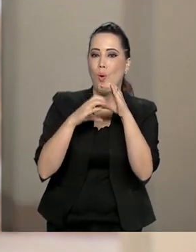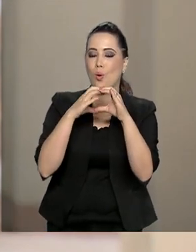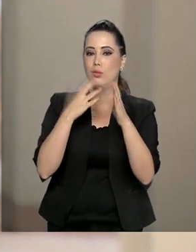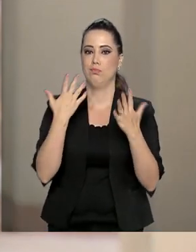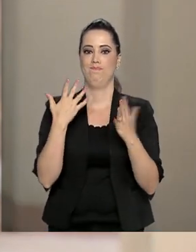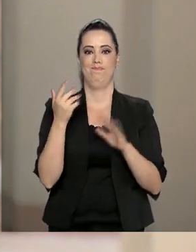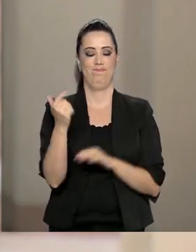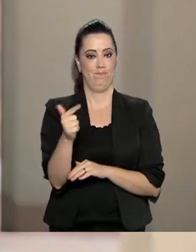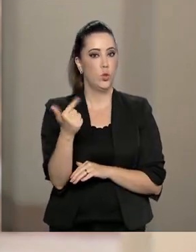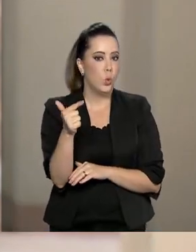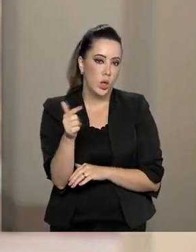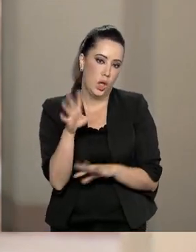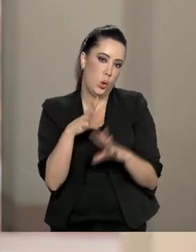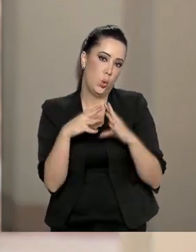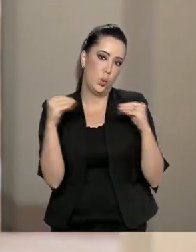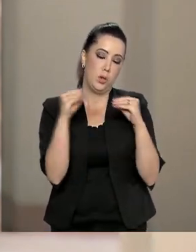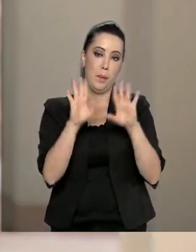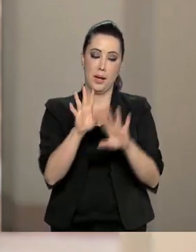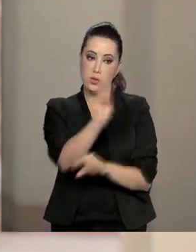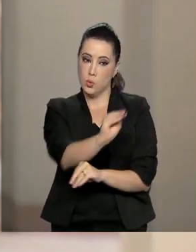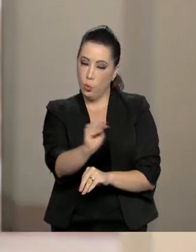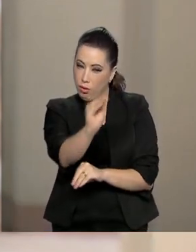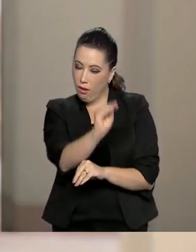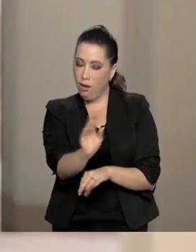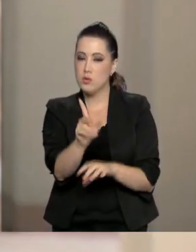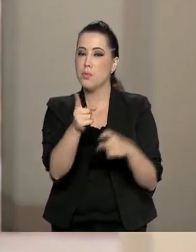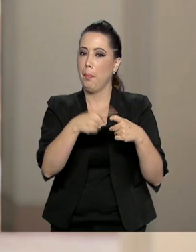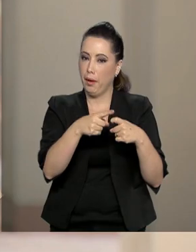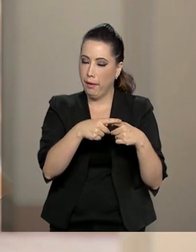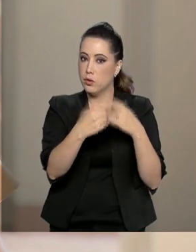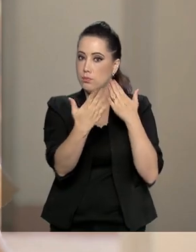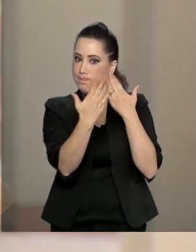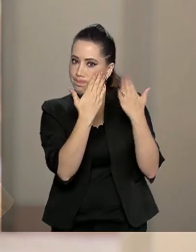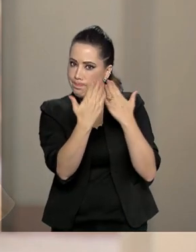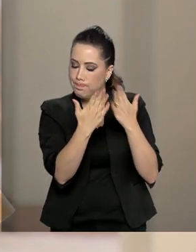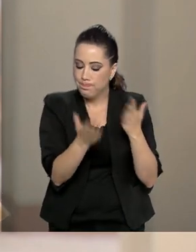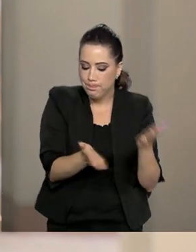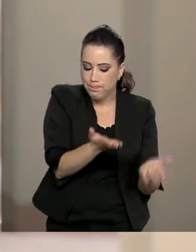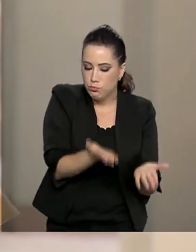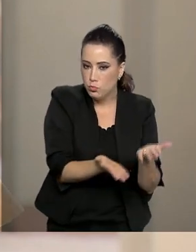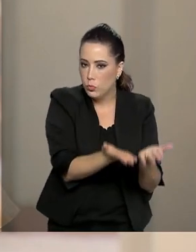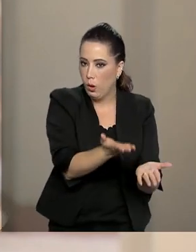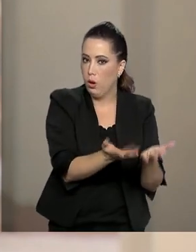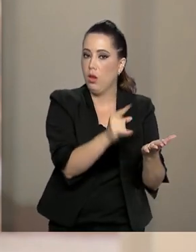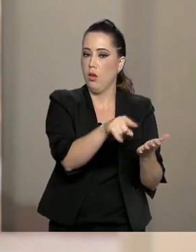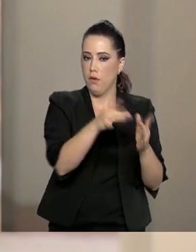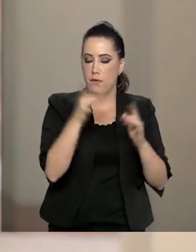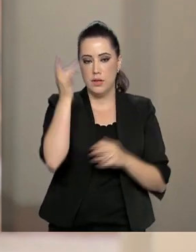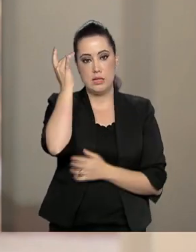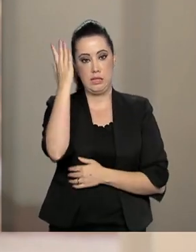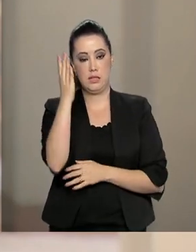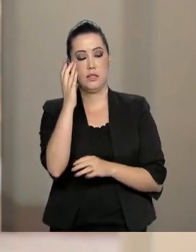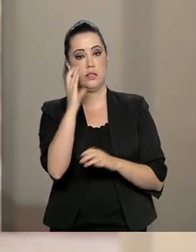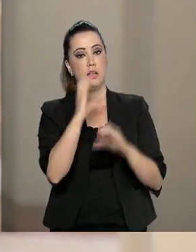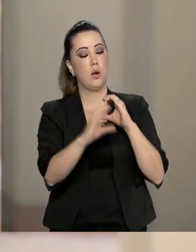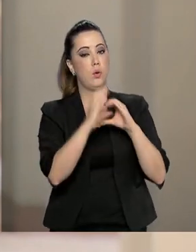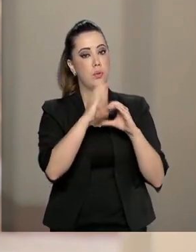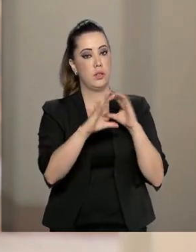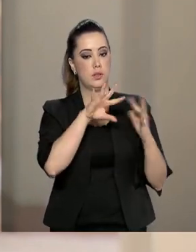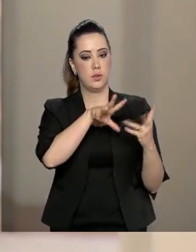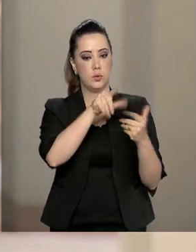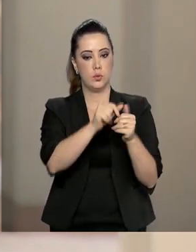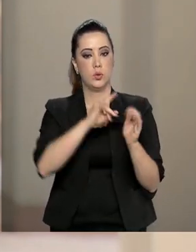não tem cura, mas tratamentos médicos e psicológicos podem facilitar a comunicação com o mundo. O cartão de